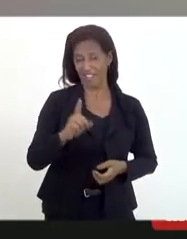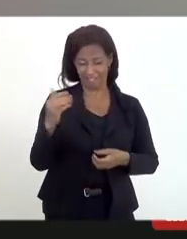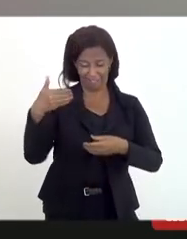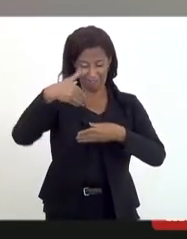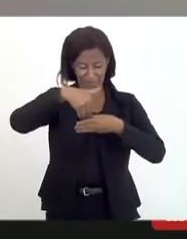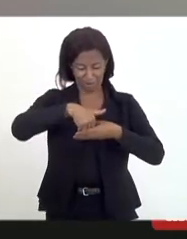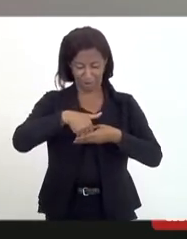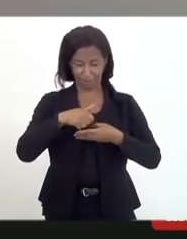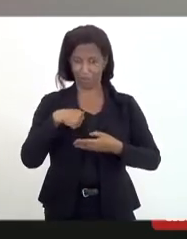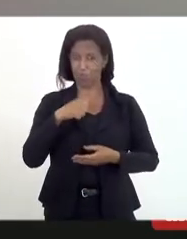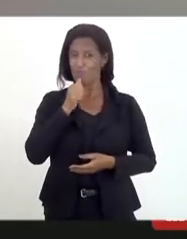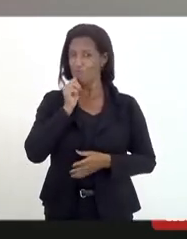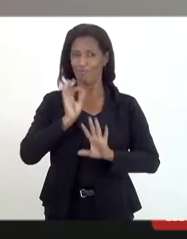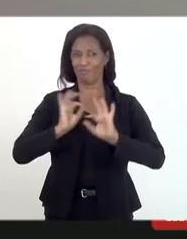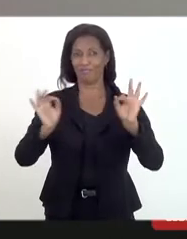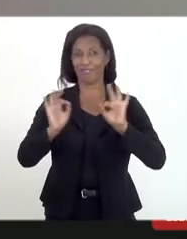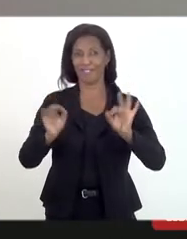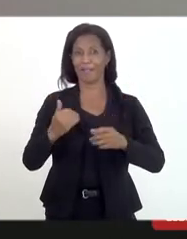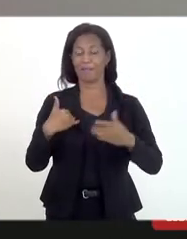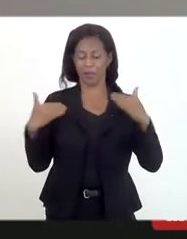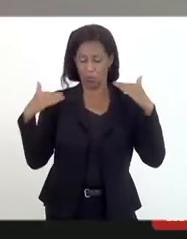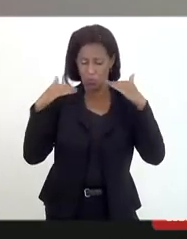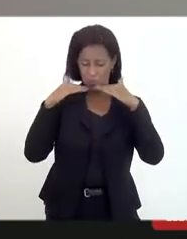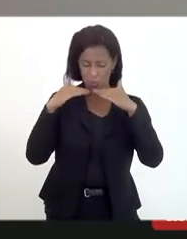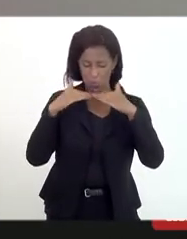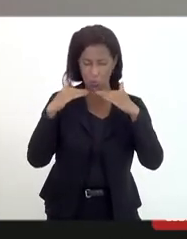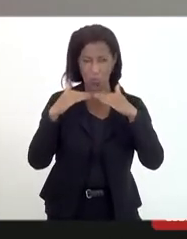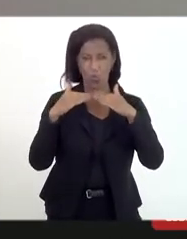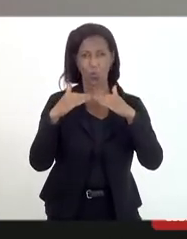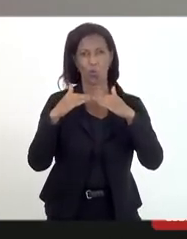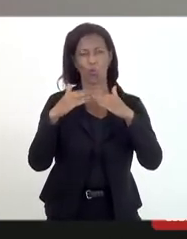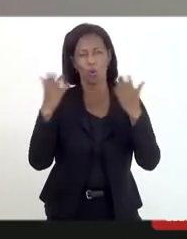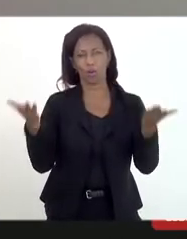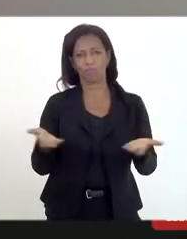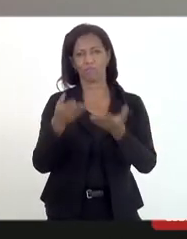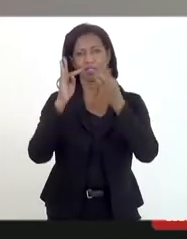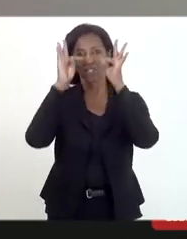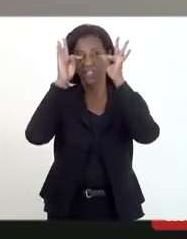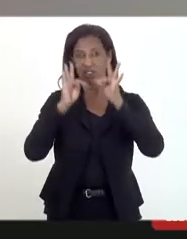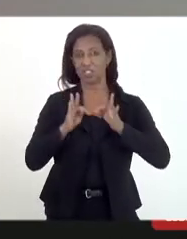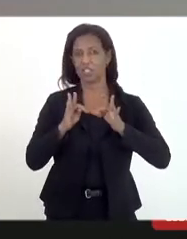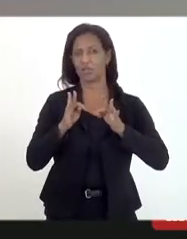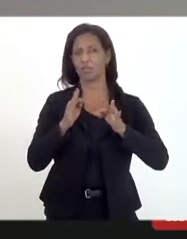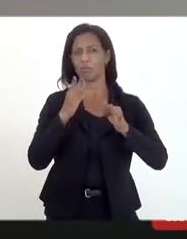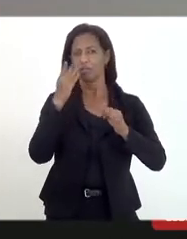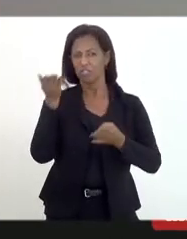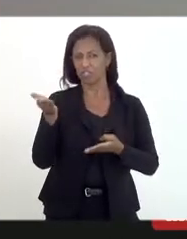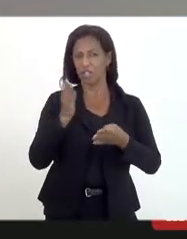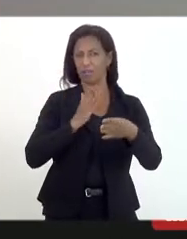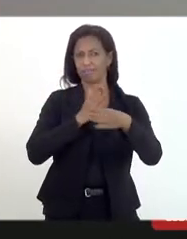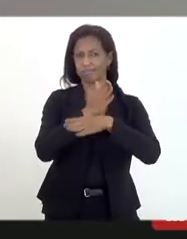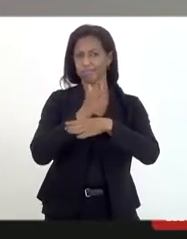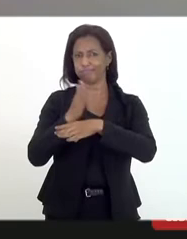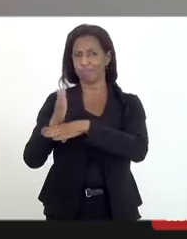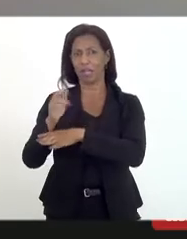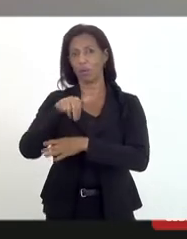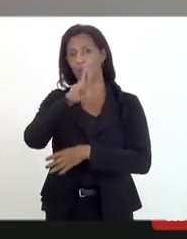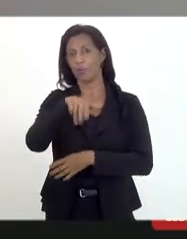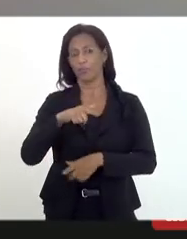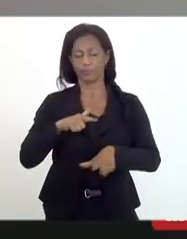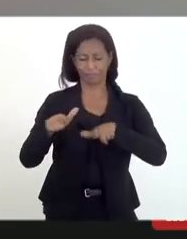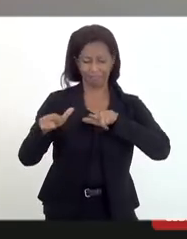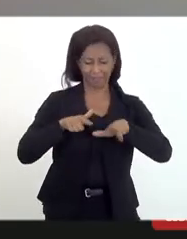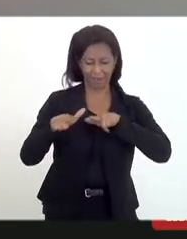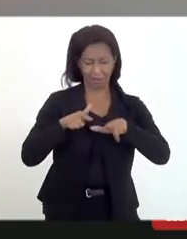manifestar aqui minha concordância, meu apreço às testemunhas que foram hoje aprovadas, com quem eu trabalho e